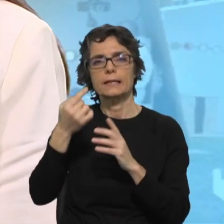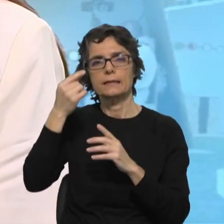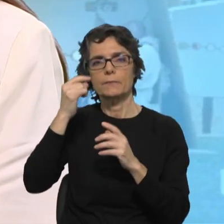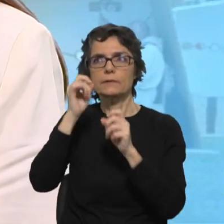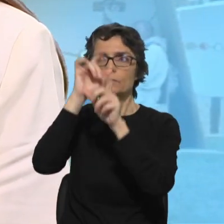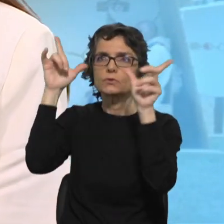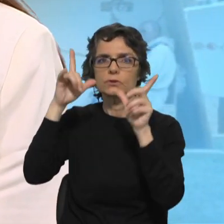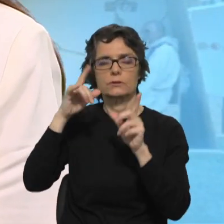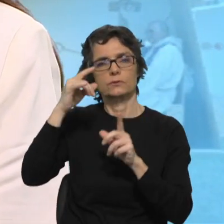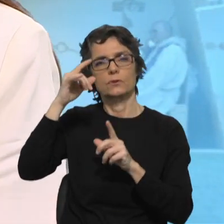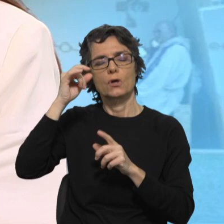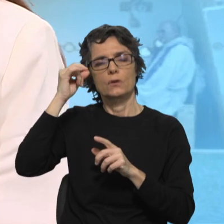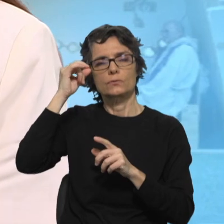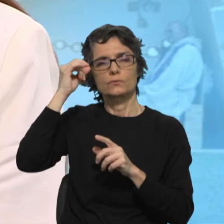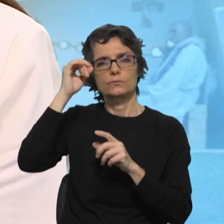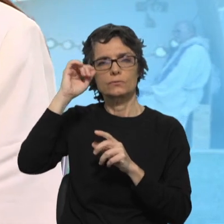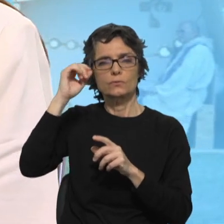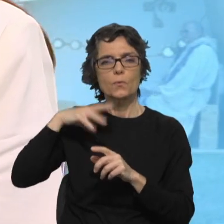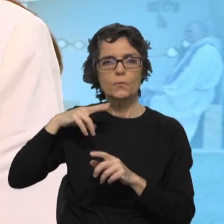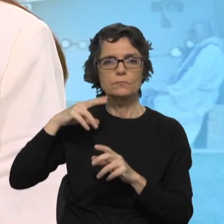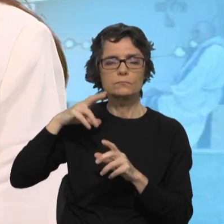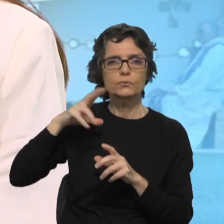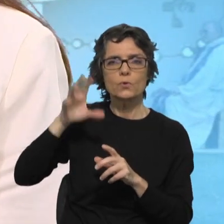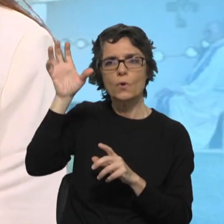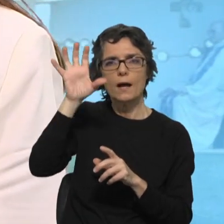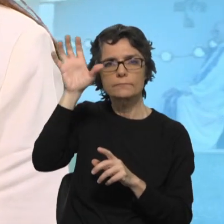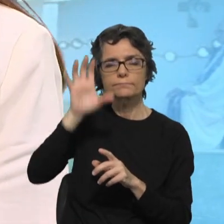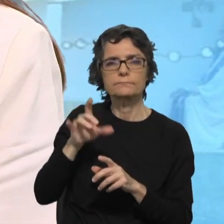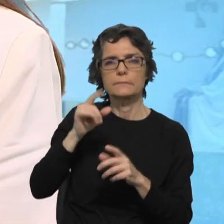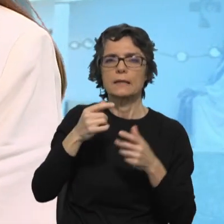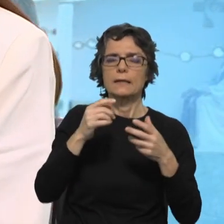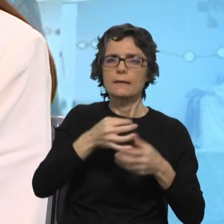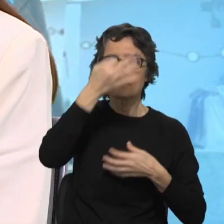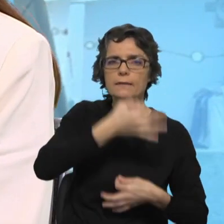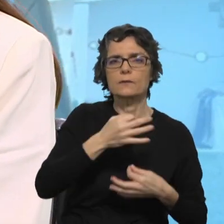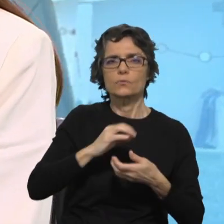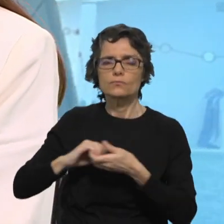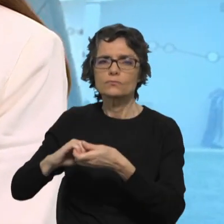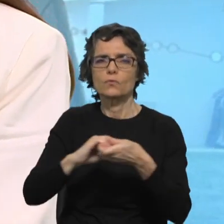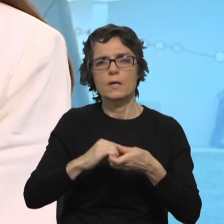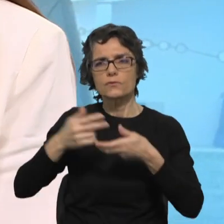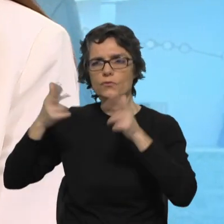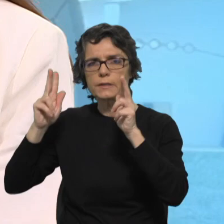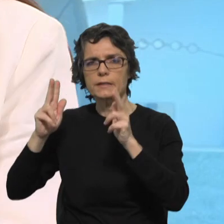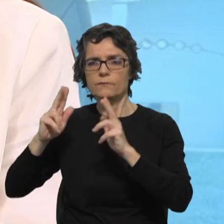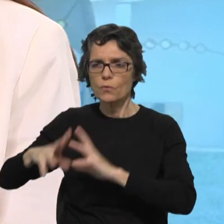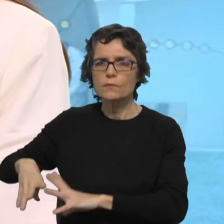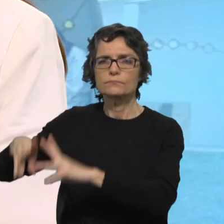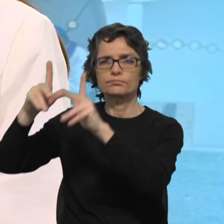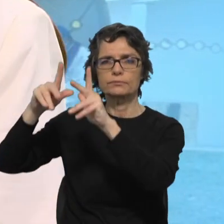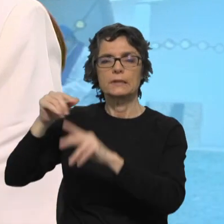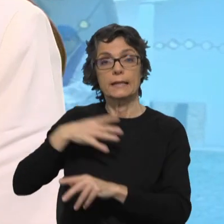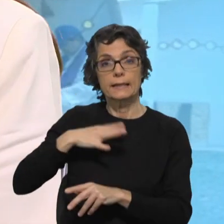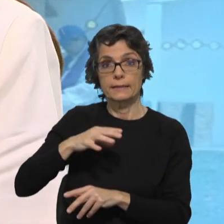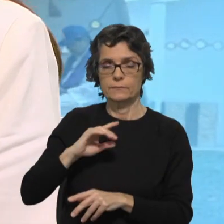país digno e coeso, um país livre, um país mobilizado e um país a crescer. E esta tónica do crescimento sempre para